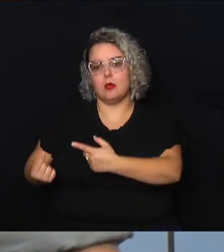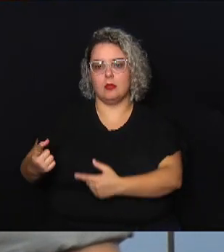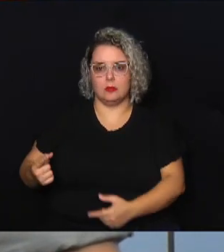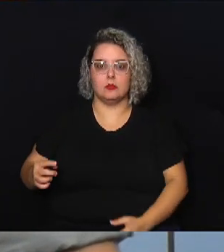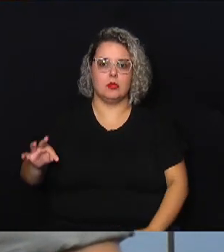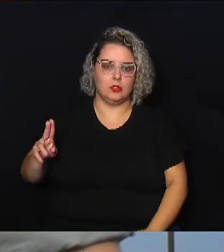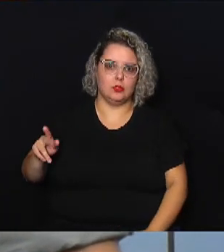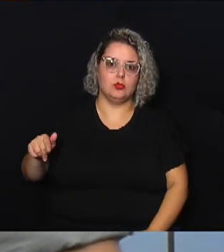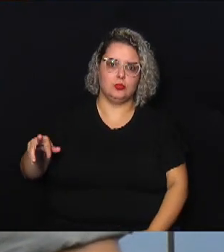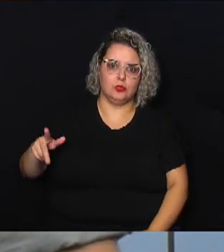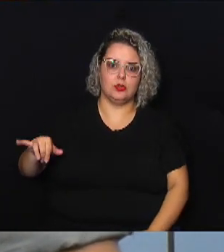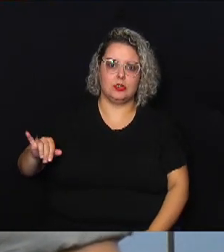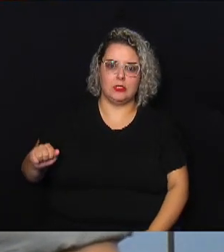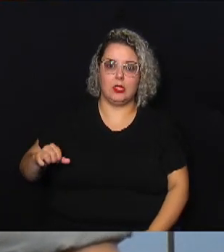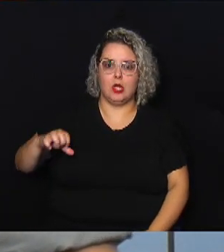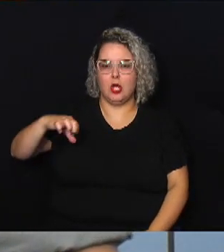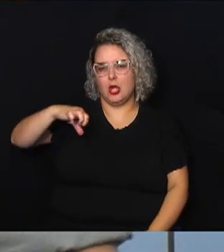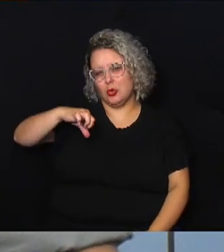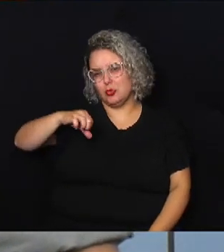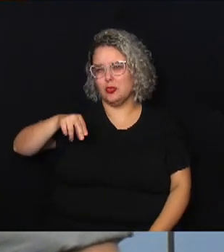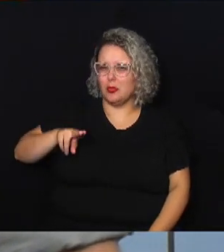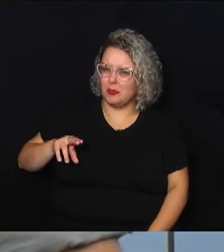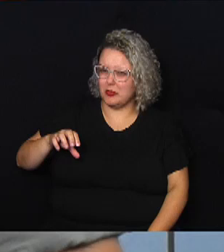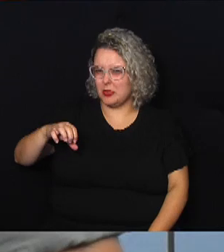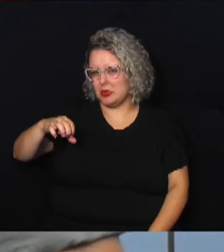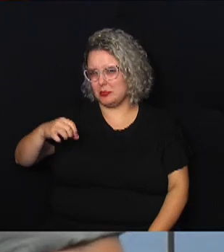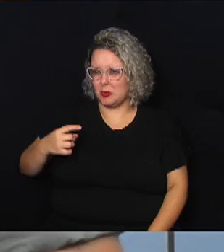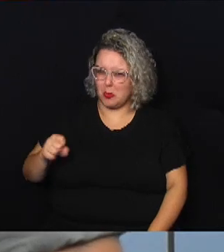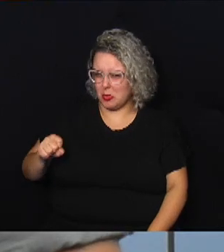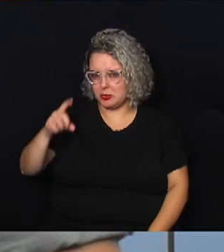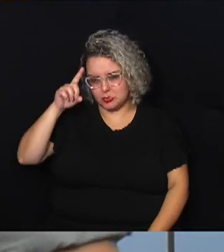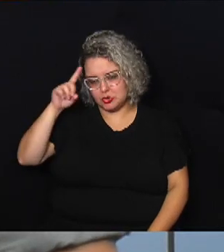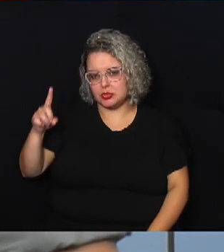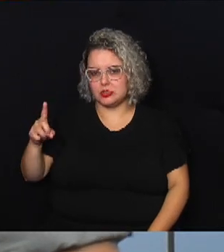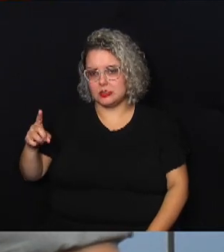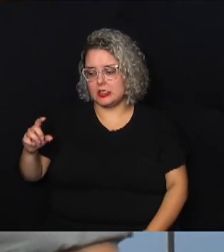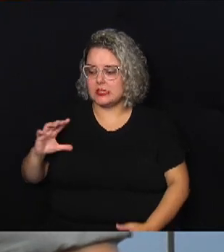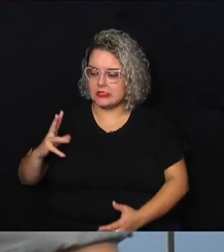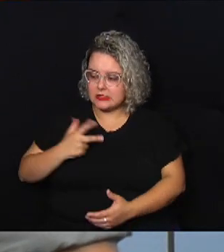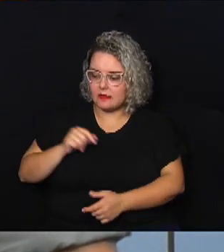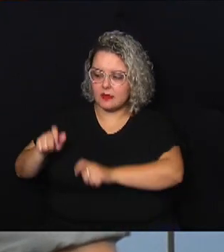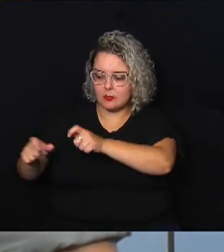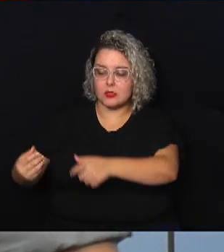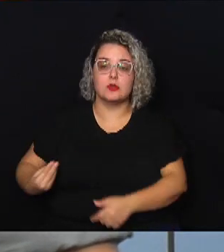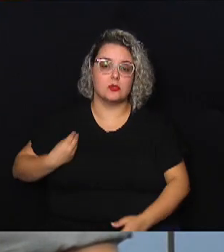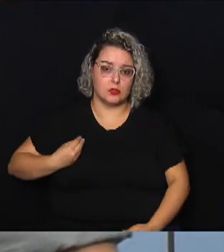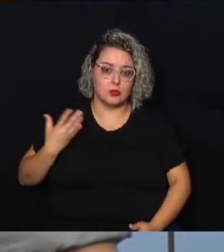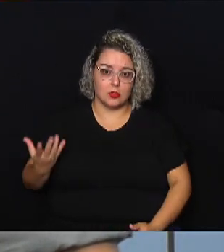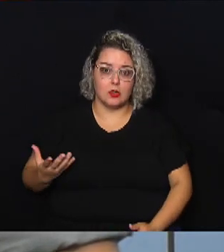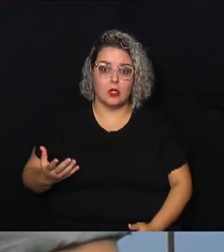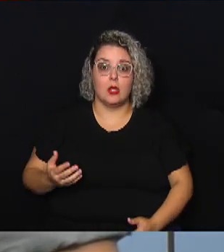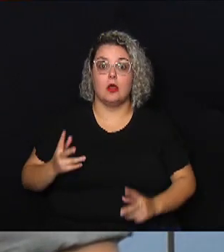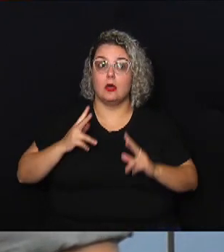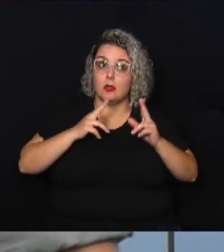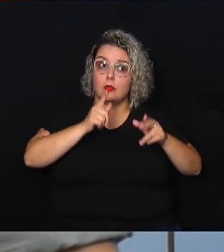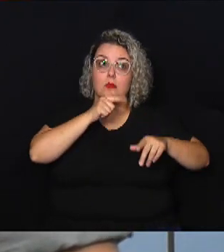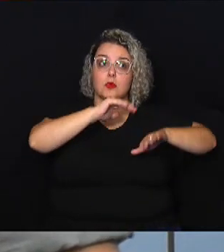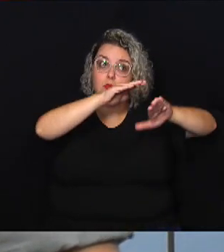Turquia, acho que 8, 9 dias chegaram a tirar a vítima com vida lá. Já no deslocamento de massa, como no litoral norte,